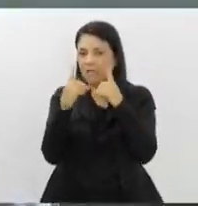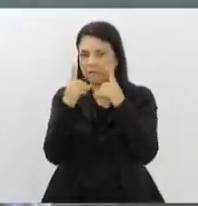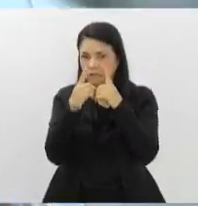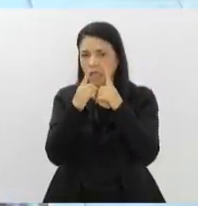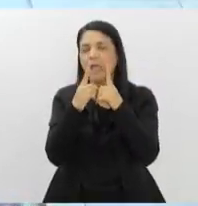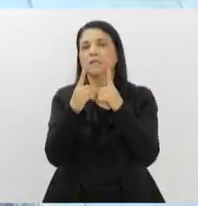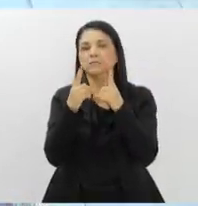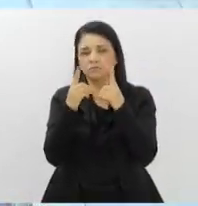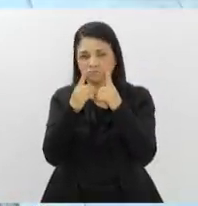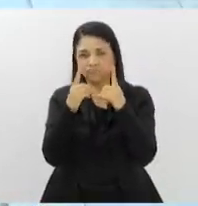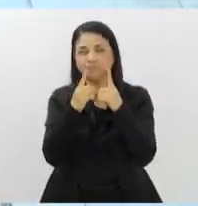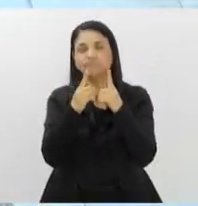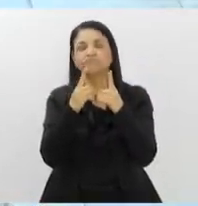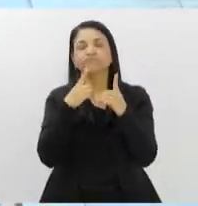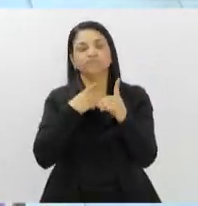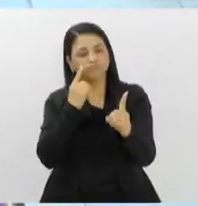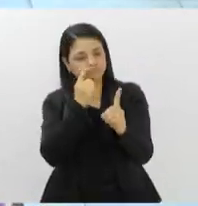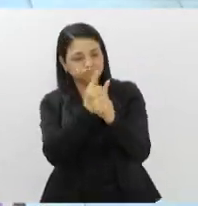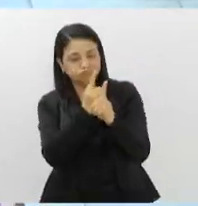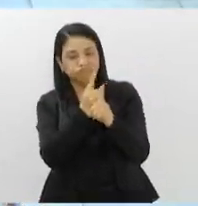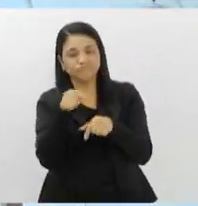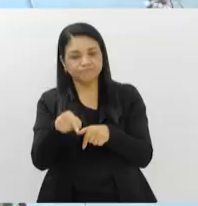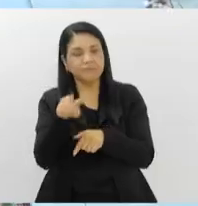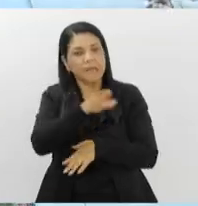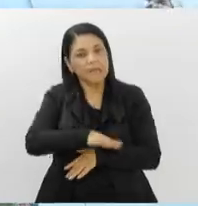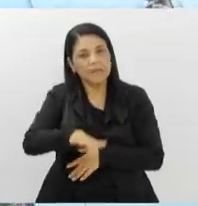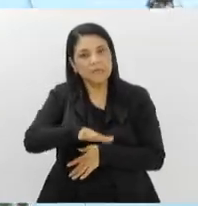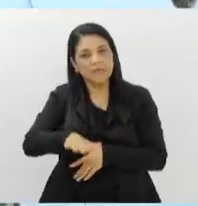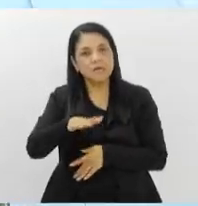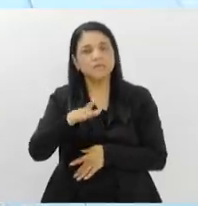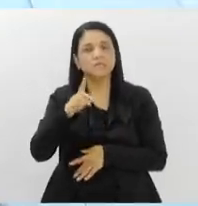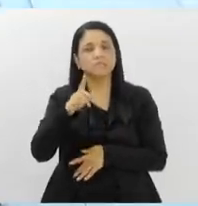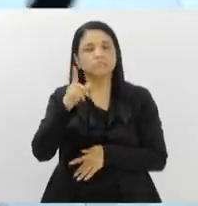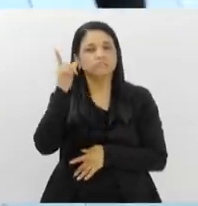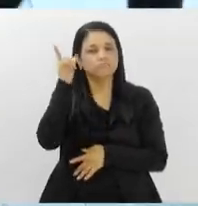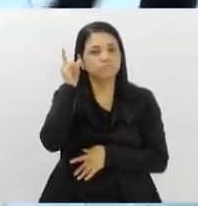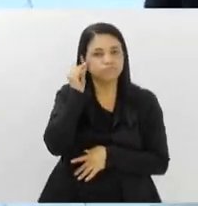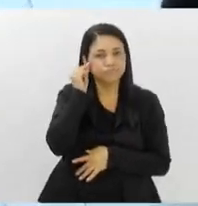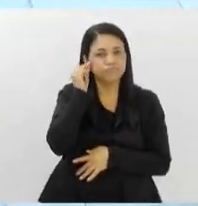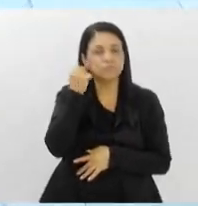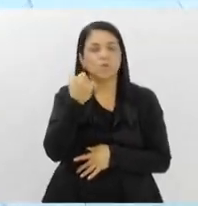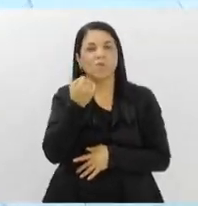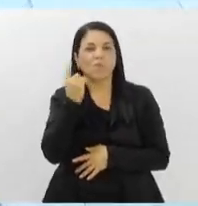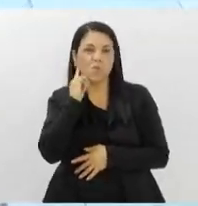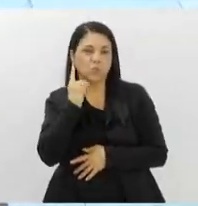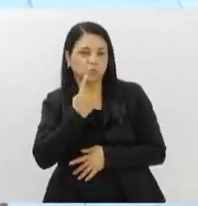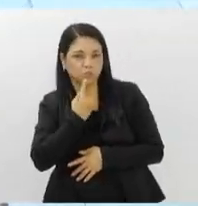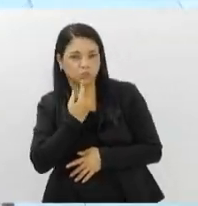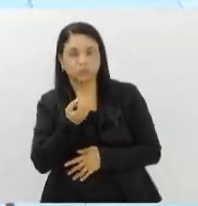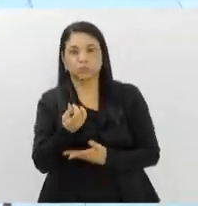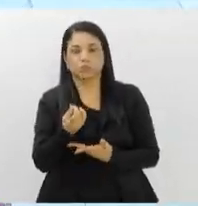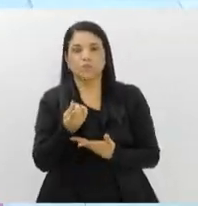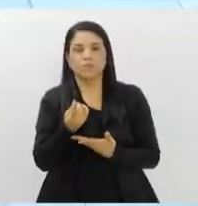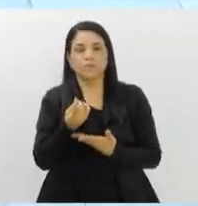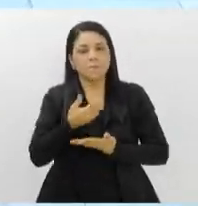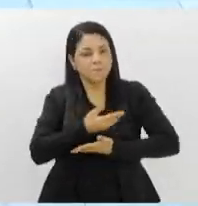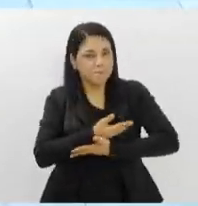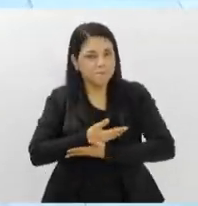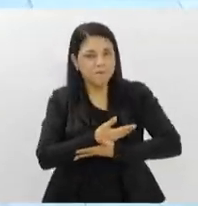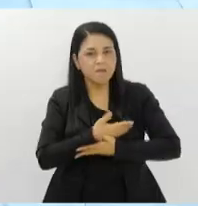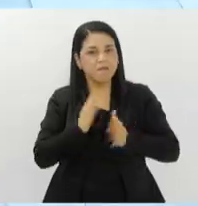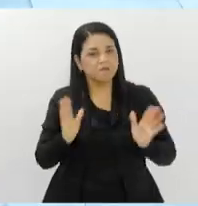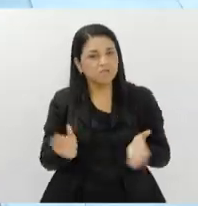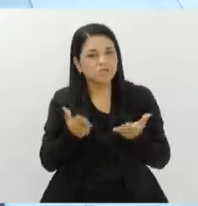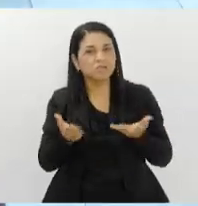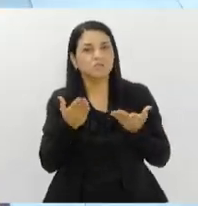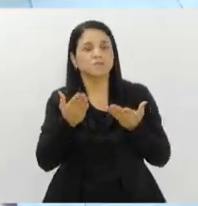temos o diagnóstico da criança com perda auditiva, bebezinho, a gente trabalha com os bebês lá, com estimulação